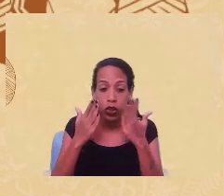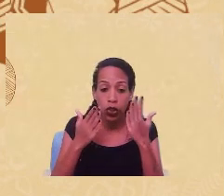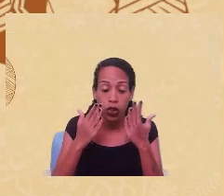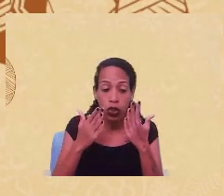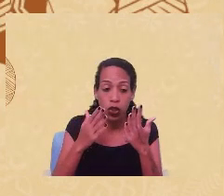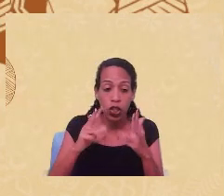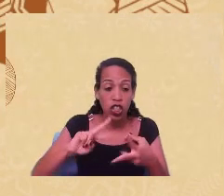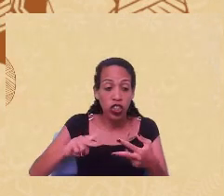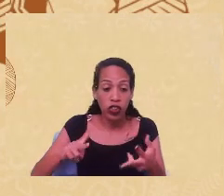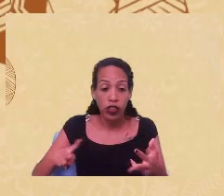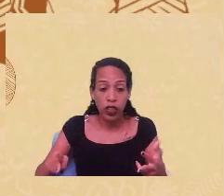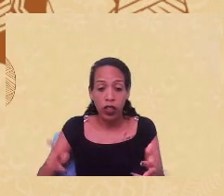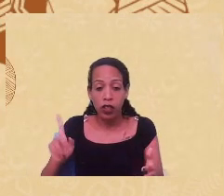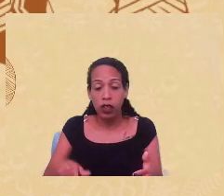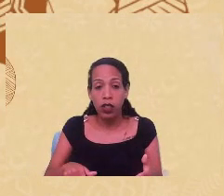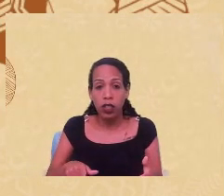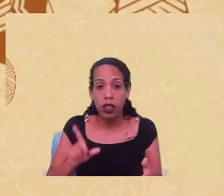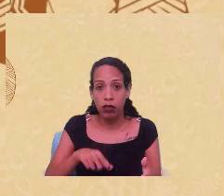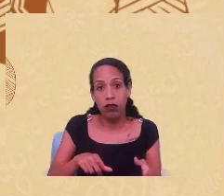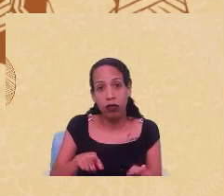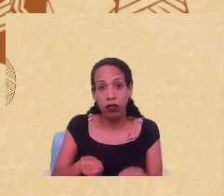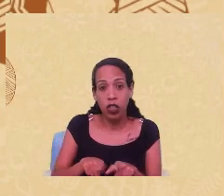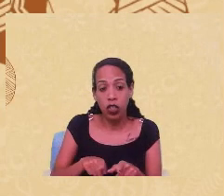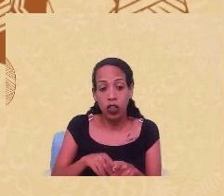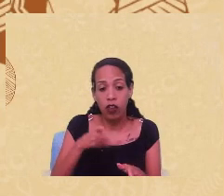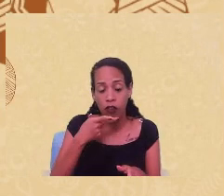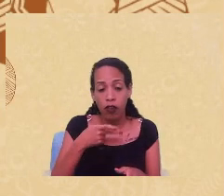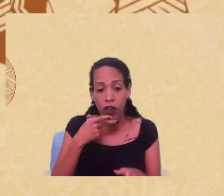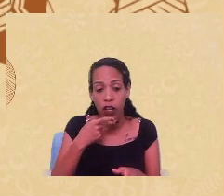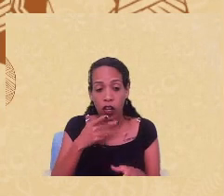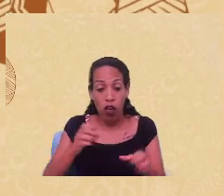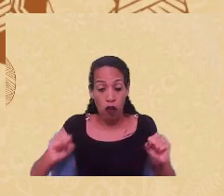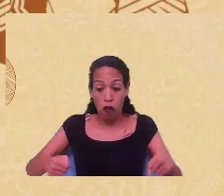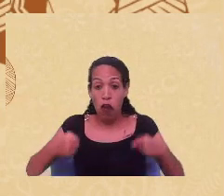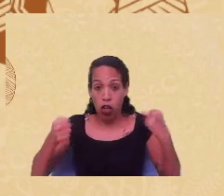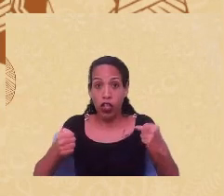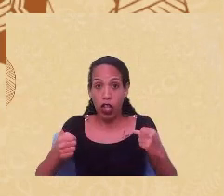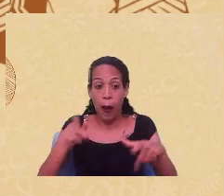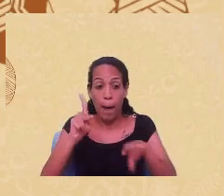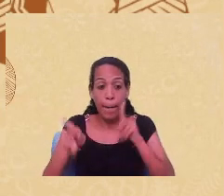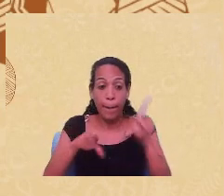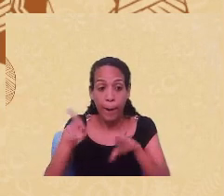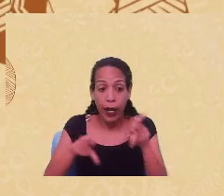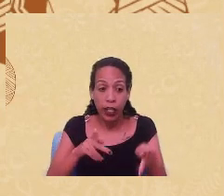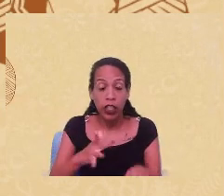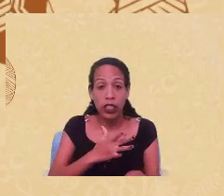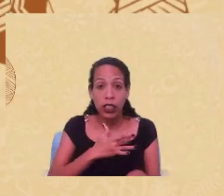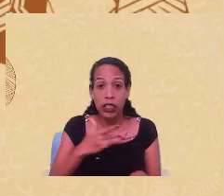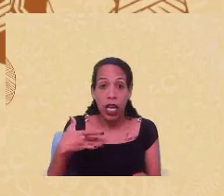E isso, estou insistindo, fortalece as nossas práticas de saúde.